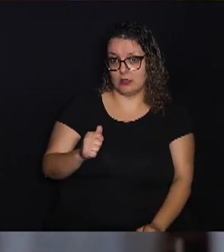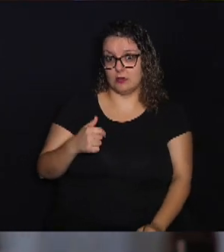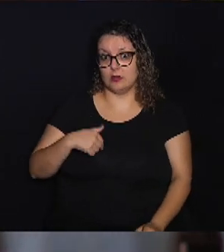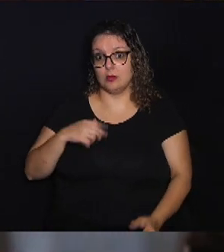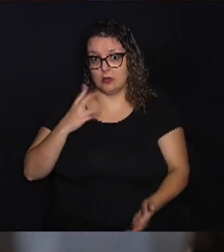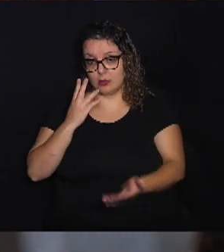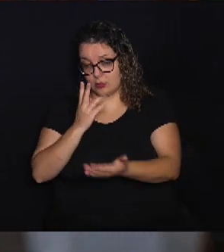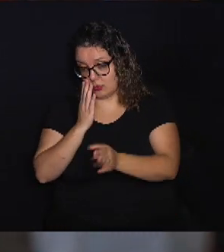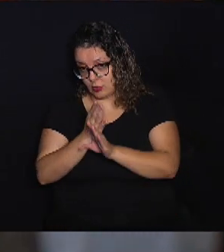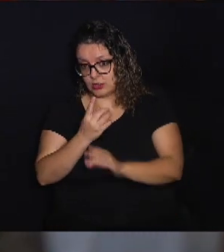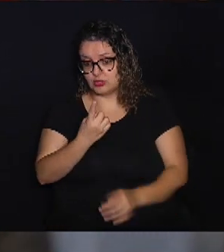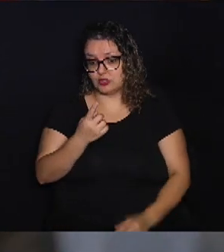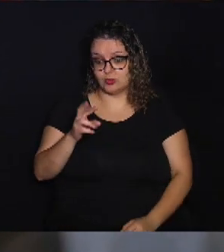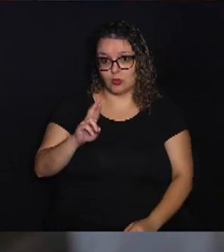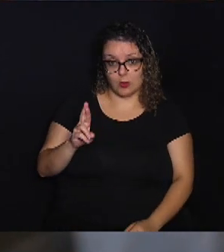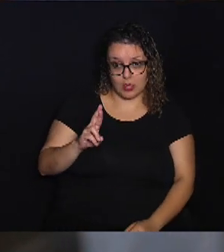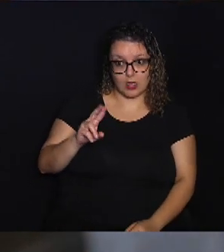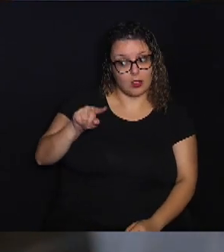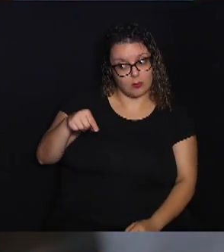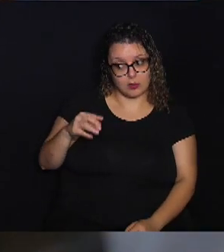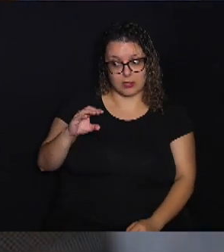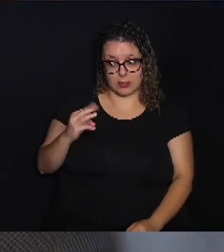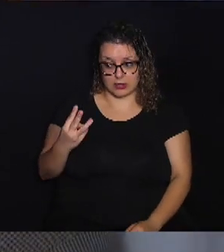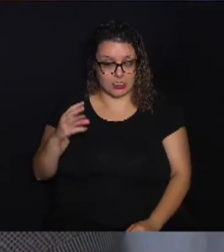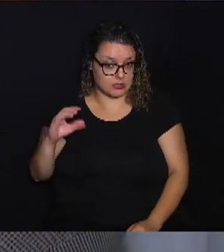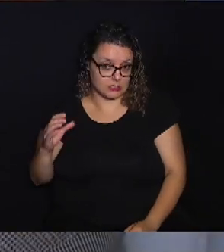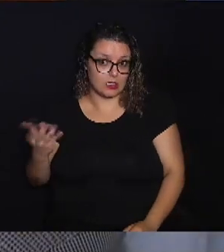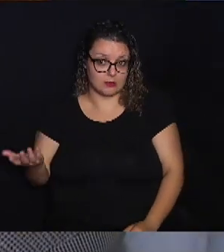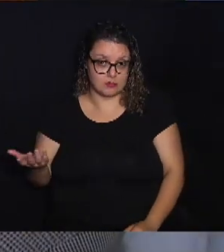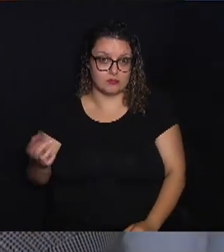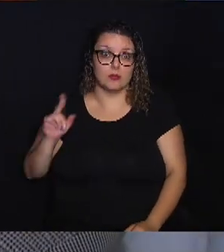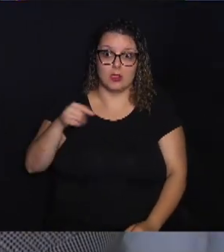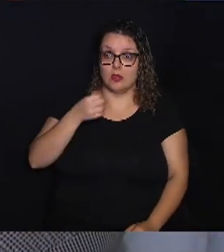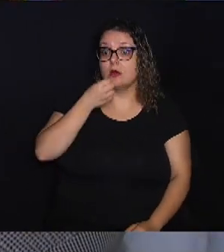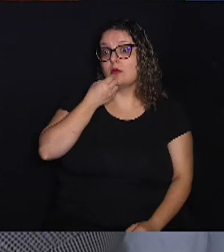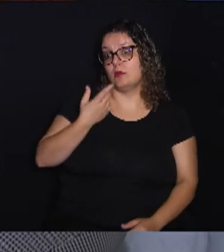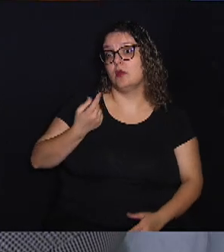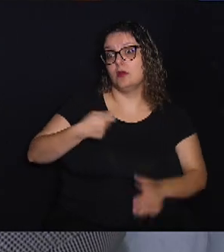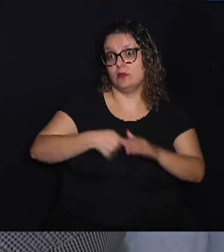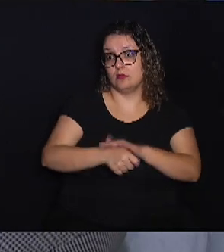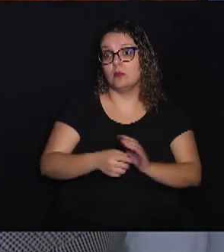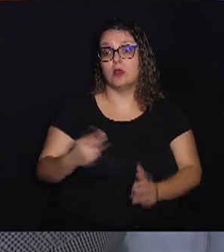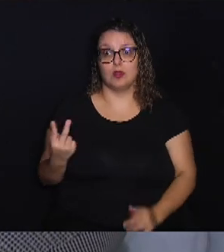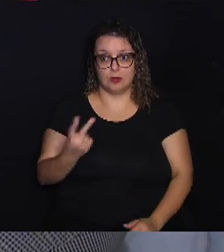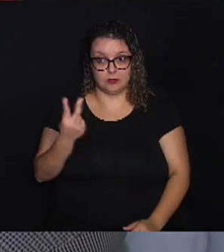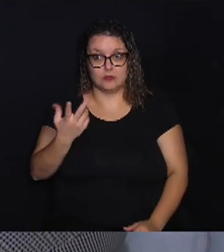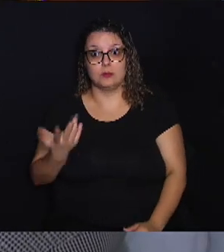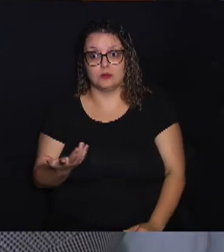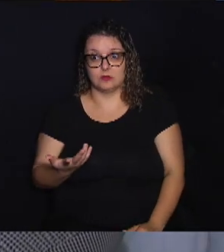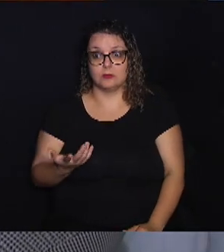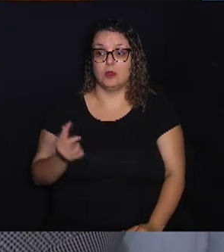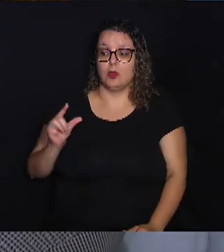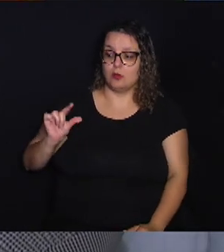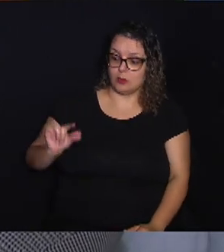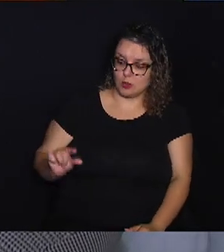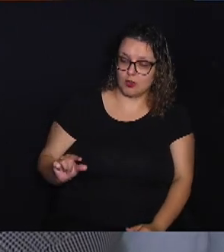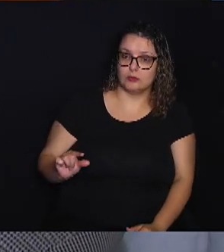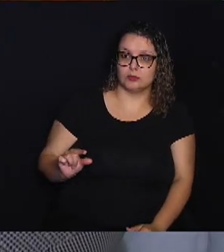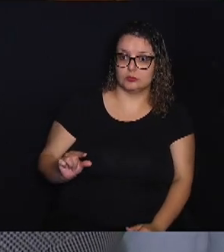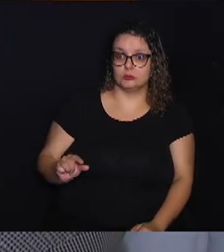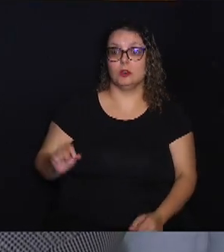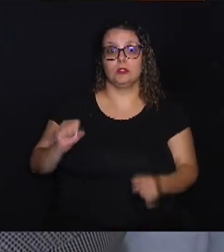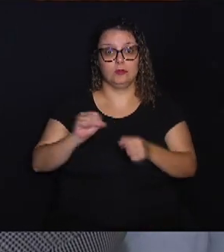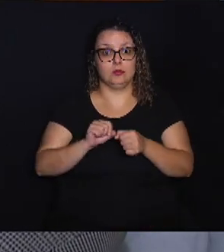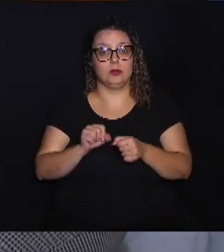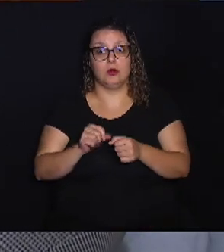$1,03. Então, é um bom investimento, é um valor bem baixo, e isso faz